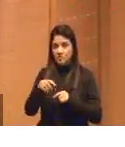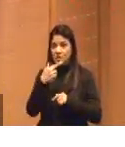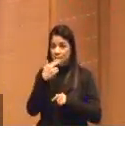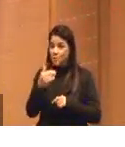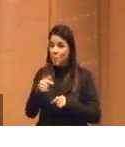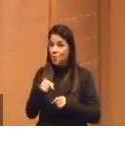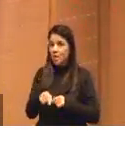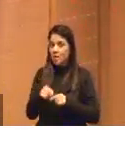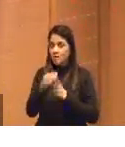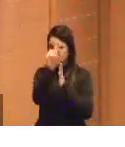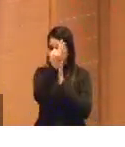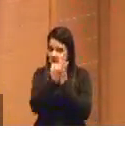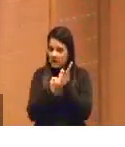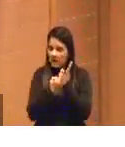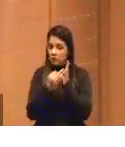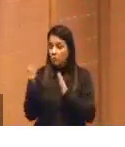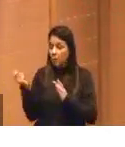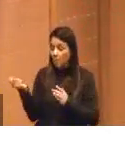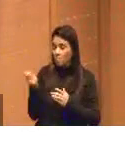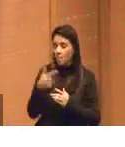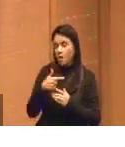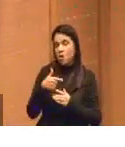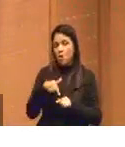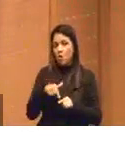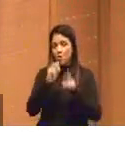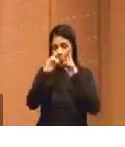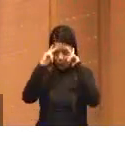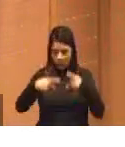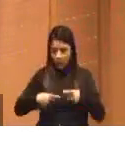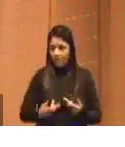textos às vezes melhor do que nós.